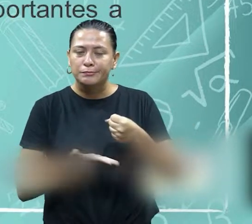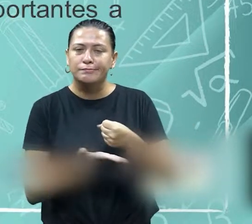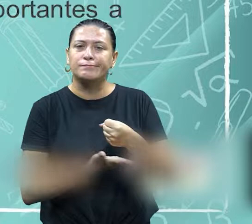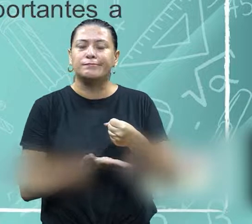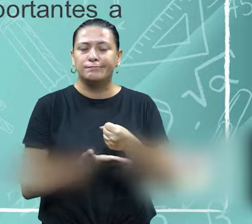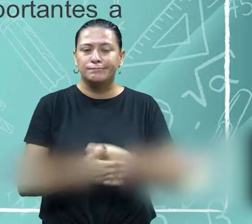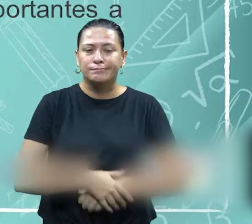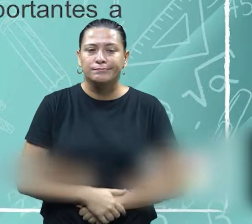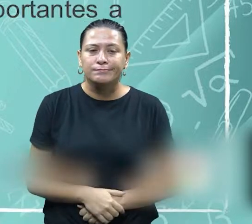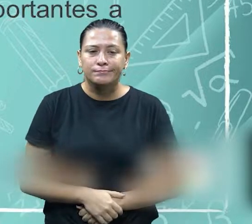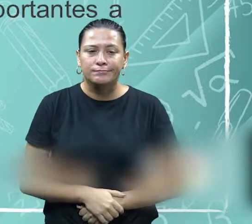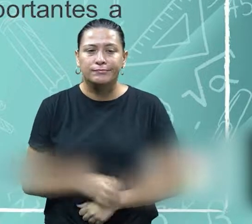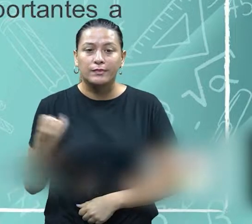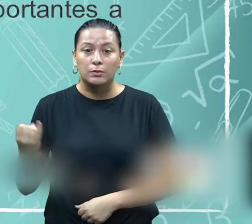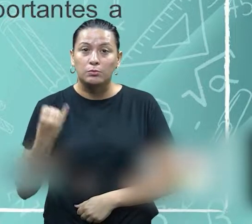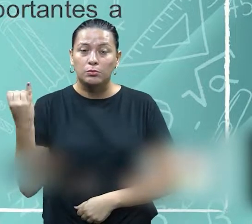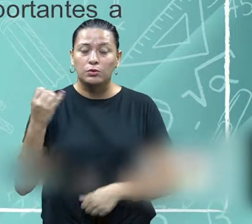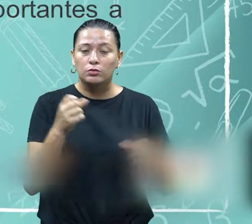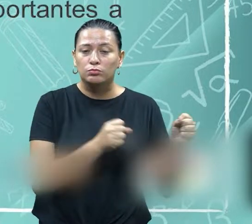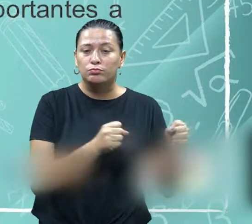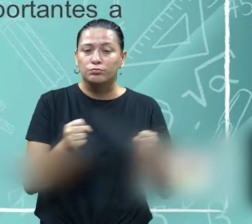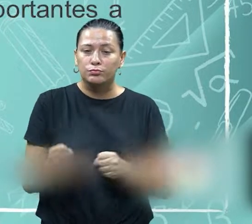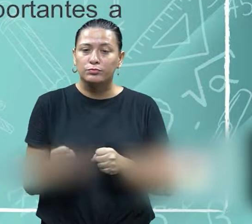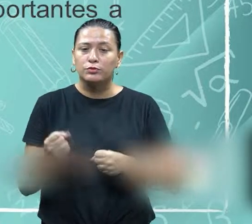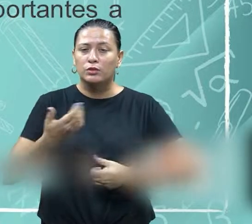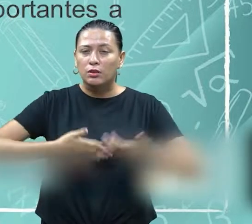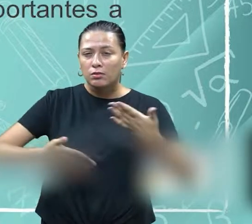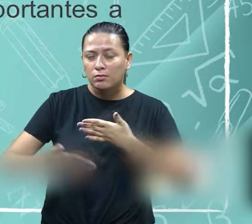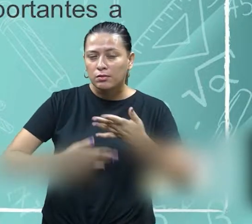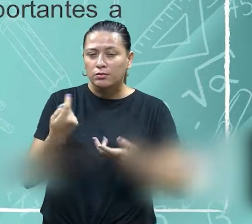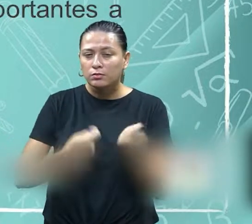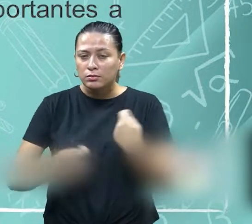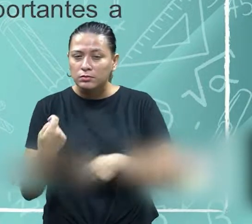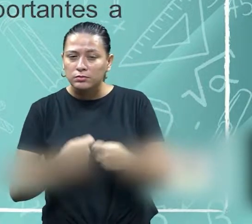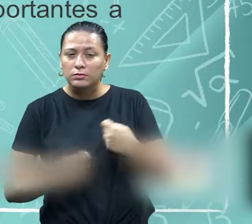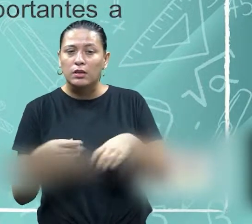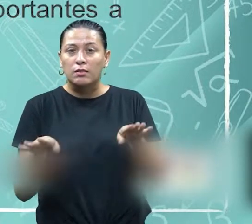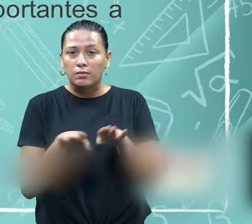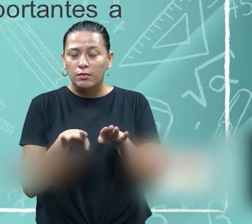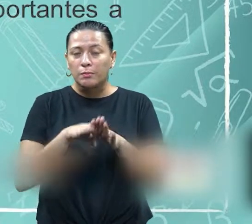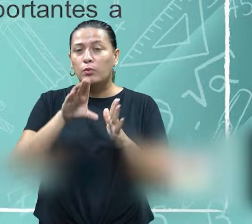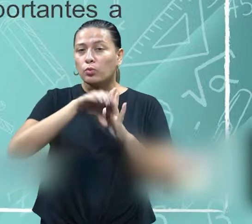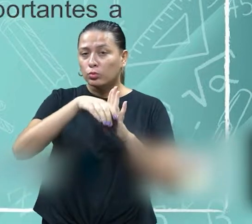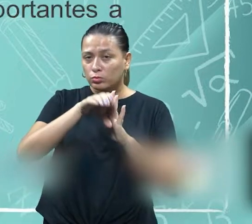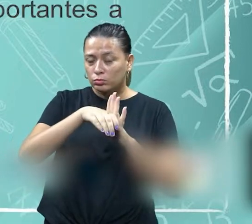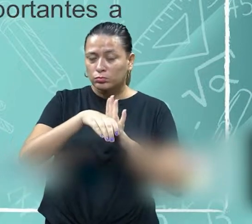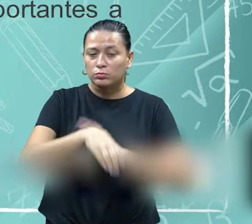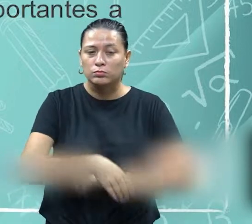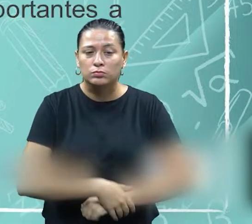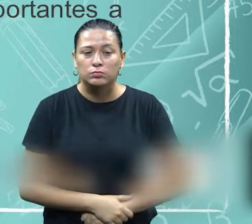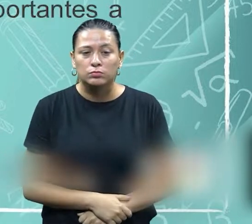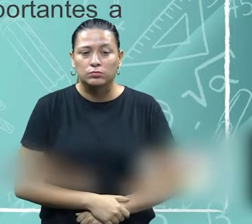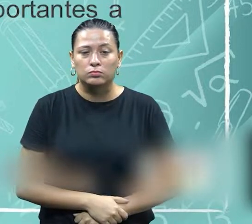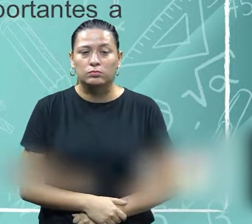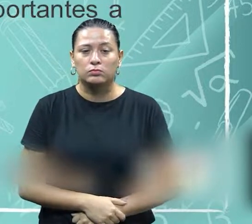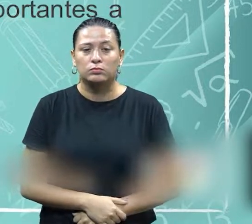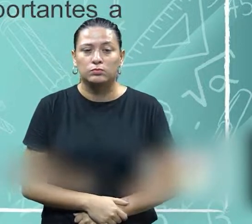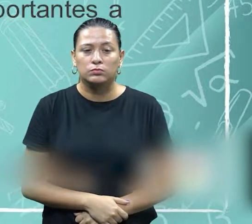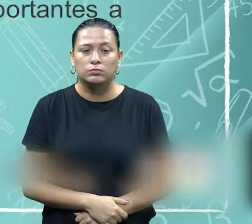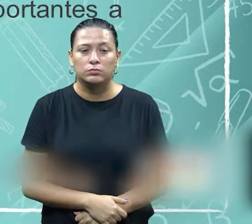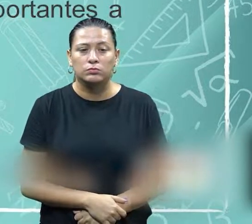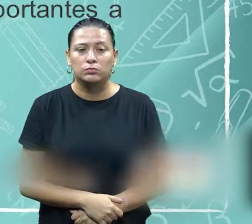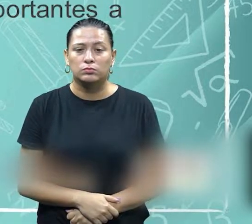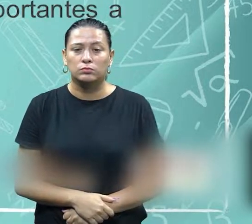nós trazemos a importância do poder no processo da negociação nós temos também a definição de que vem ser poder